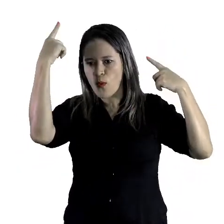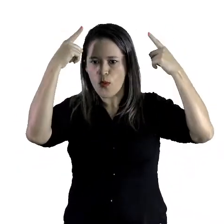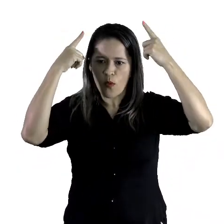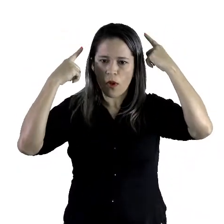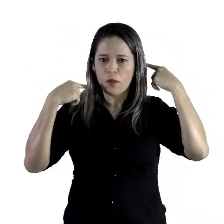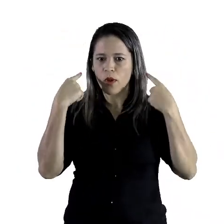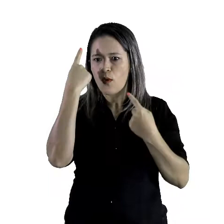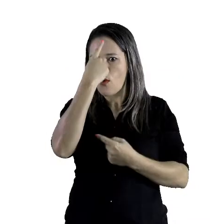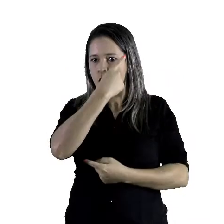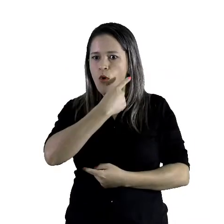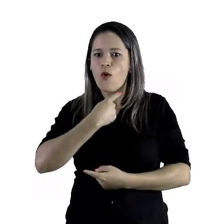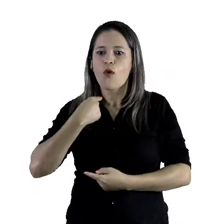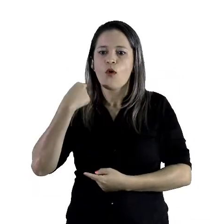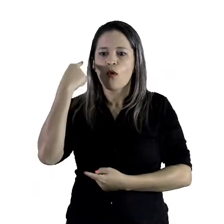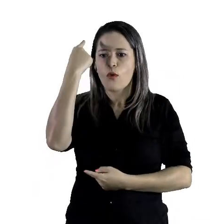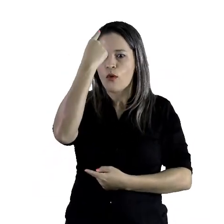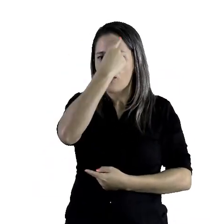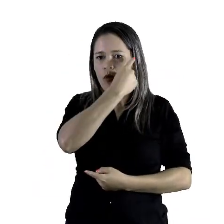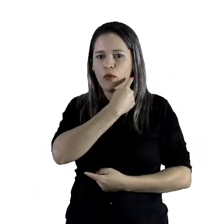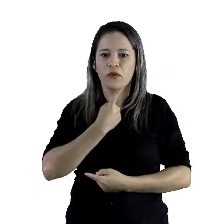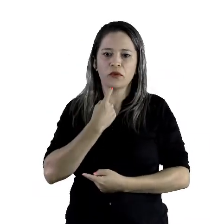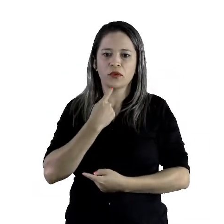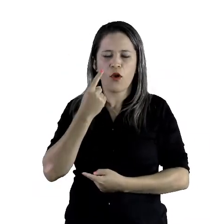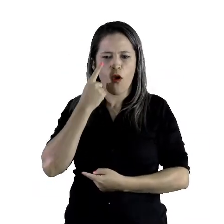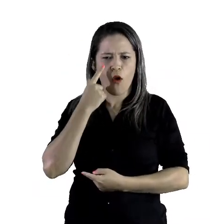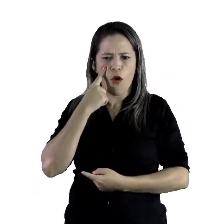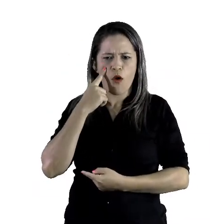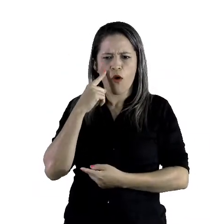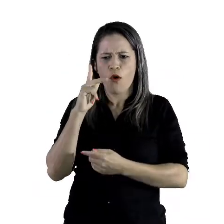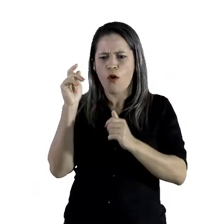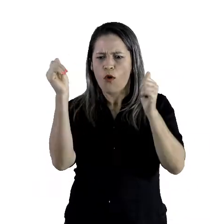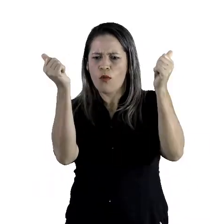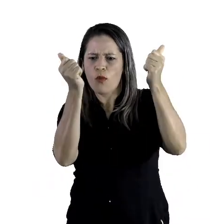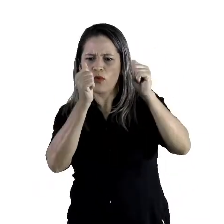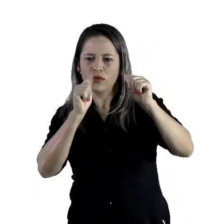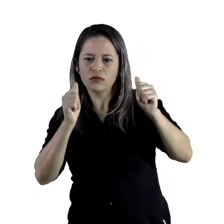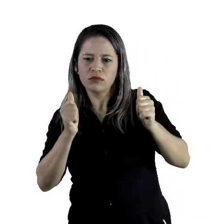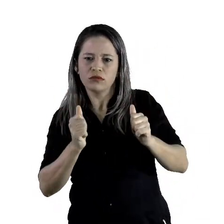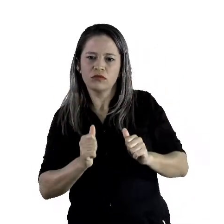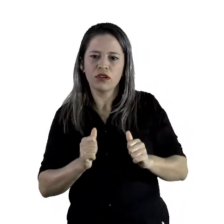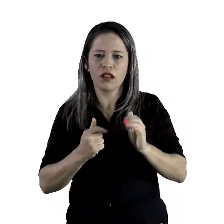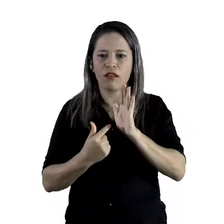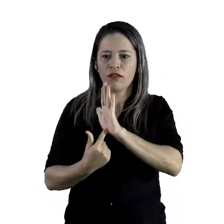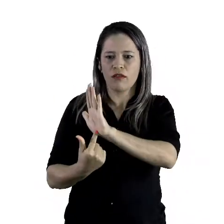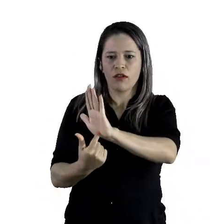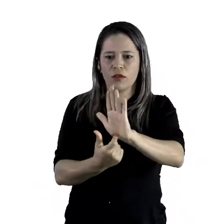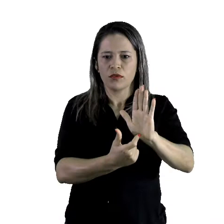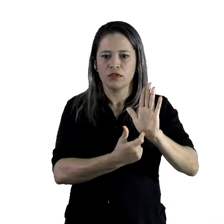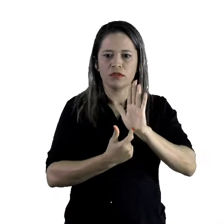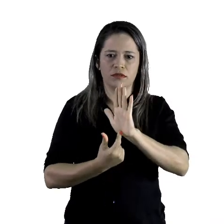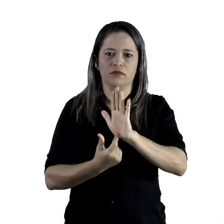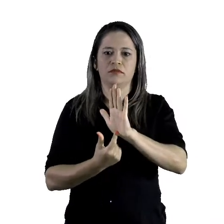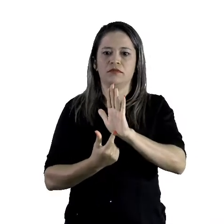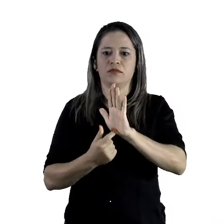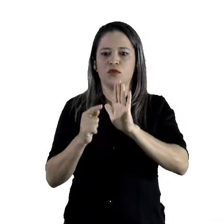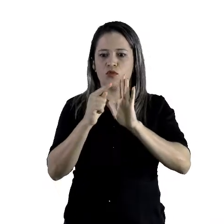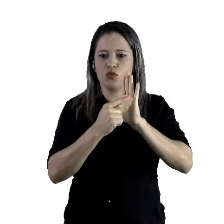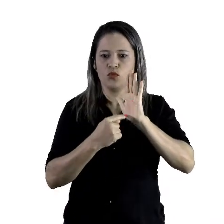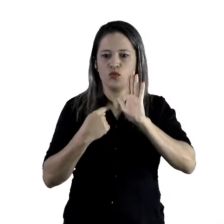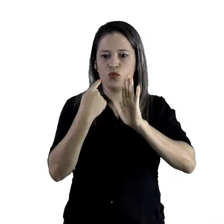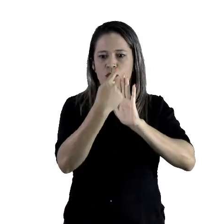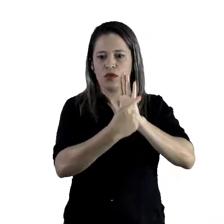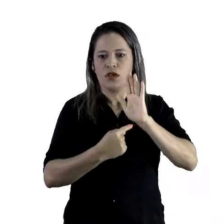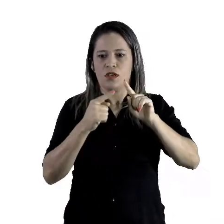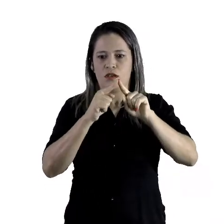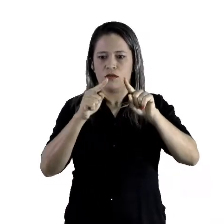é um círculo. Observe os modelos que foram mostrados. O círculo, o